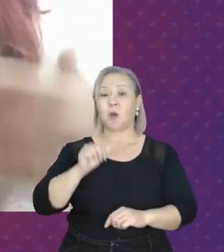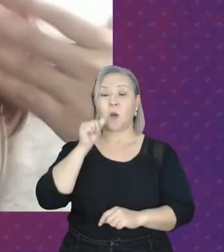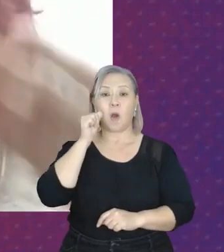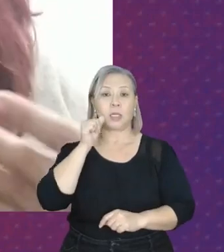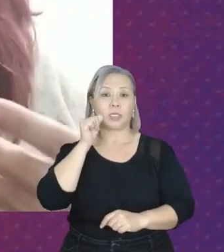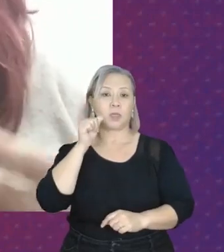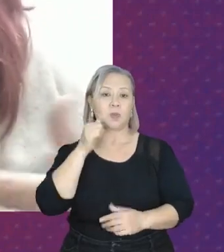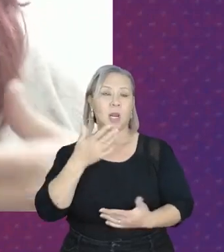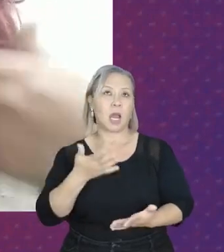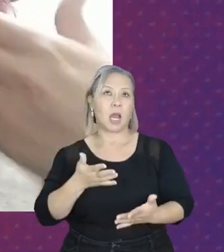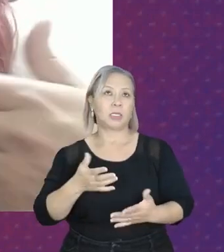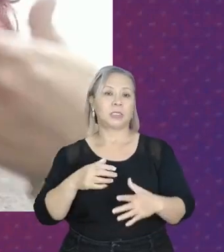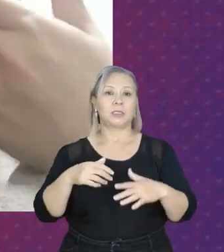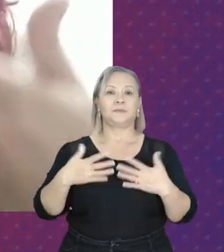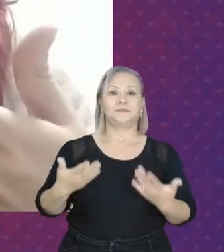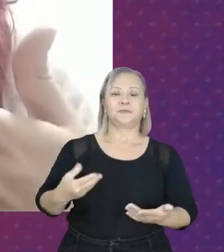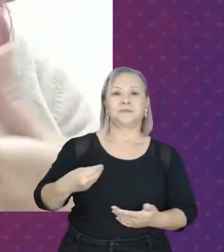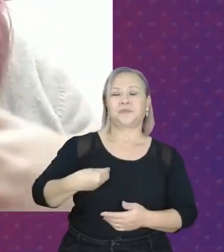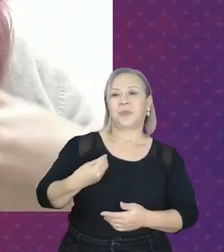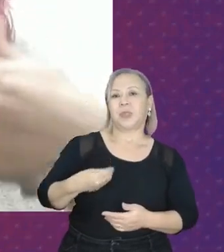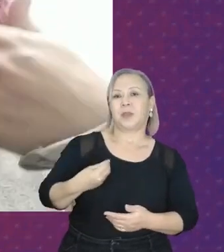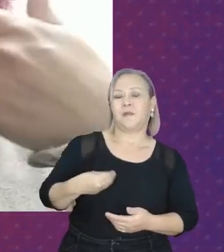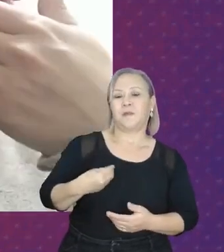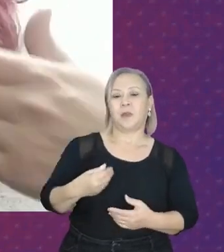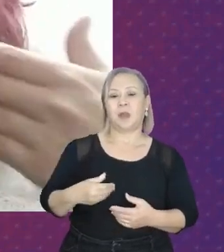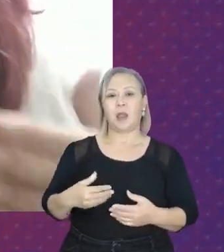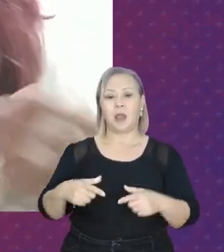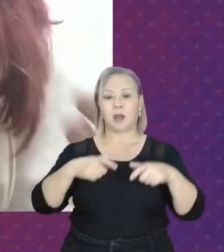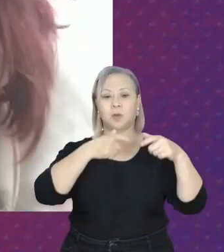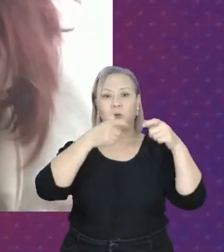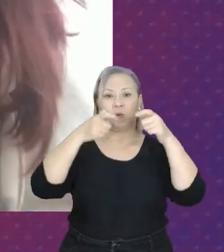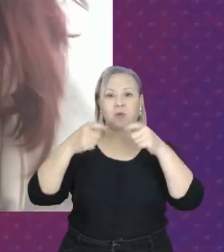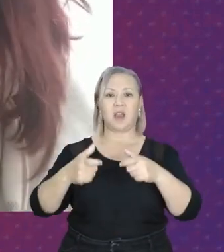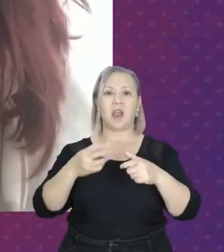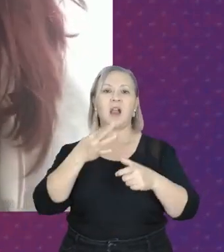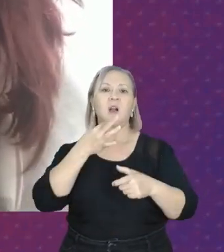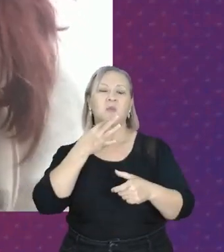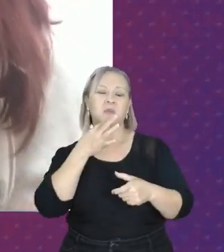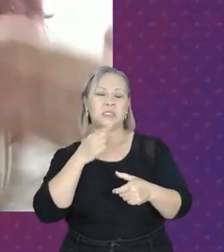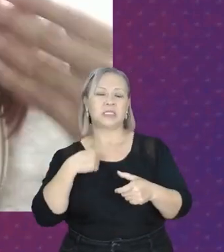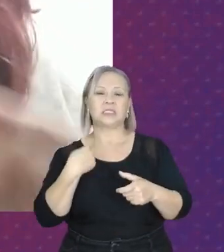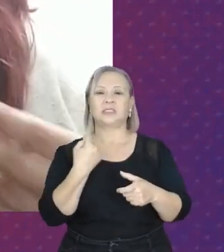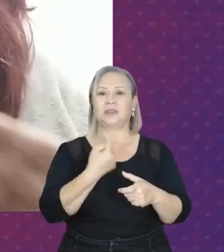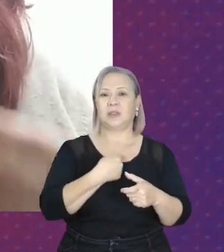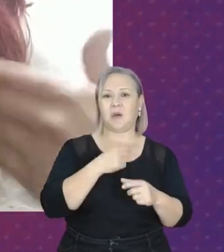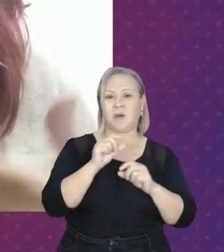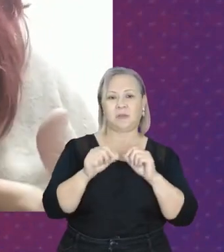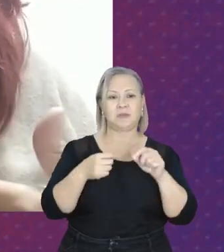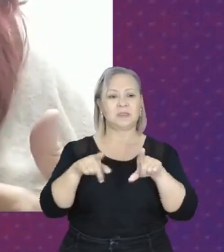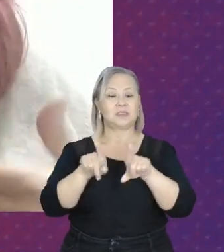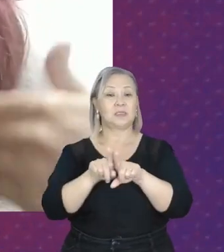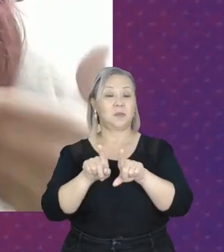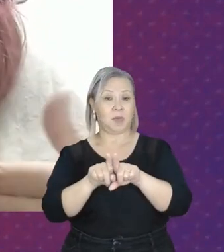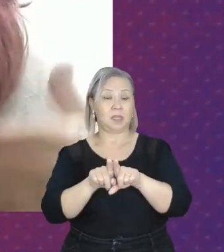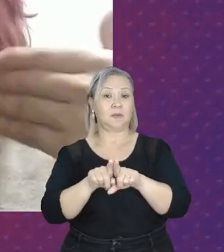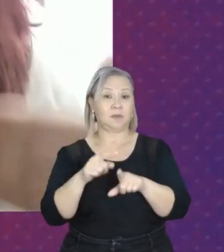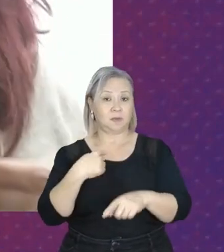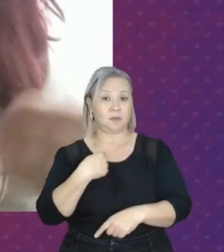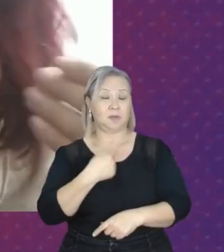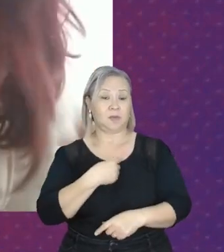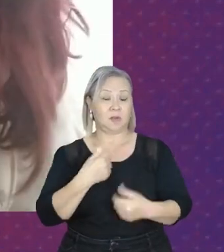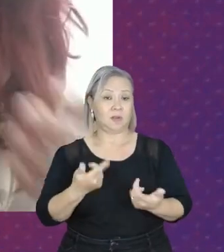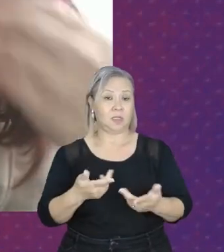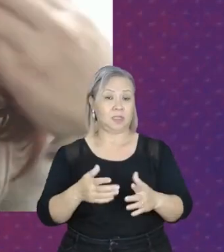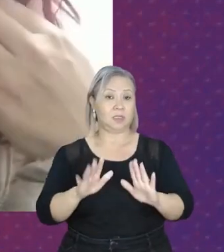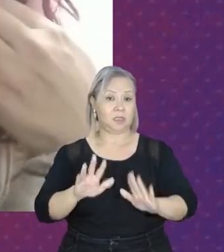ficarem naquele lugar já bem conhecido nosso, que mesmo nós que estamos nos